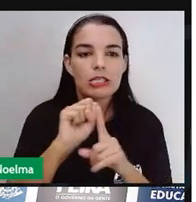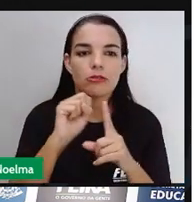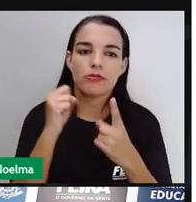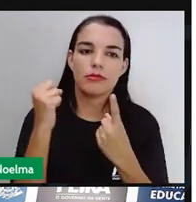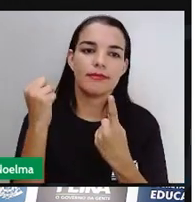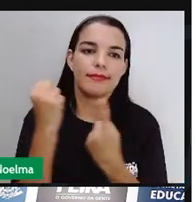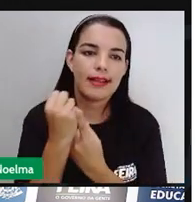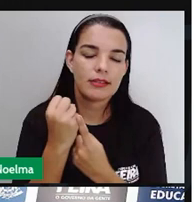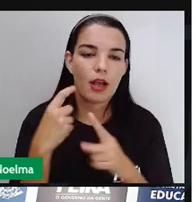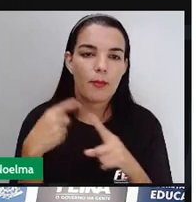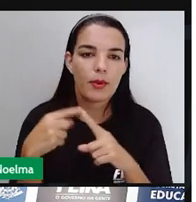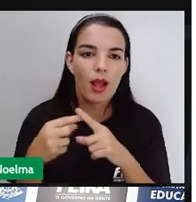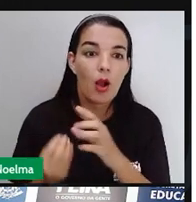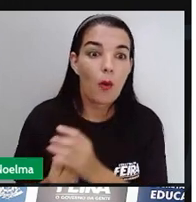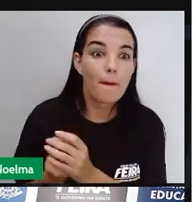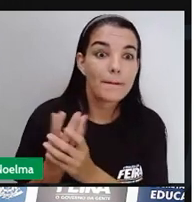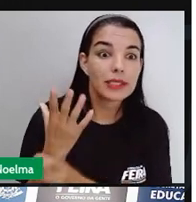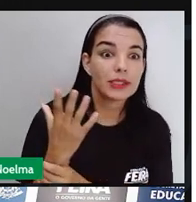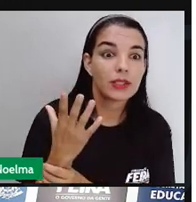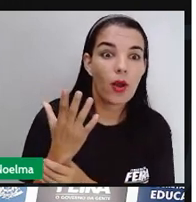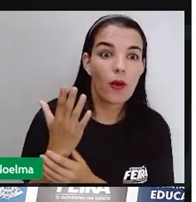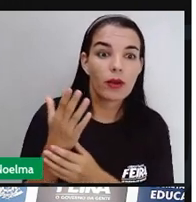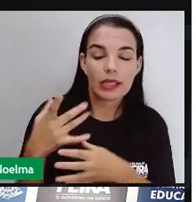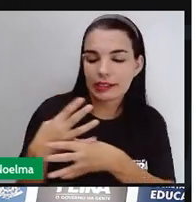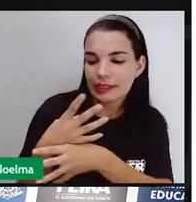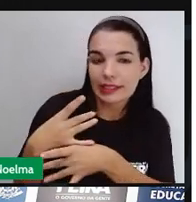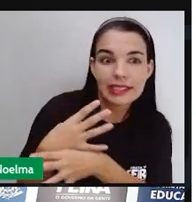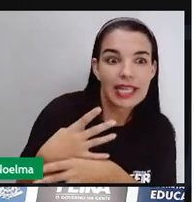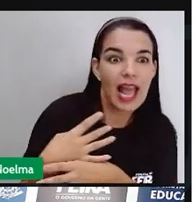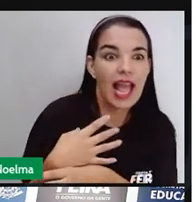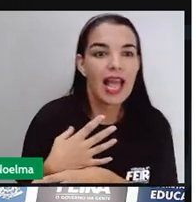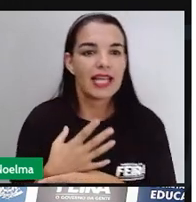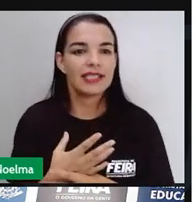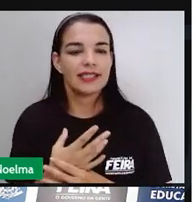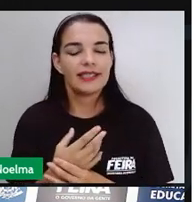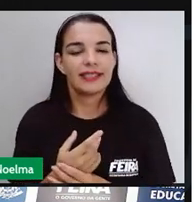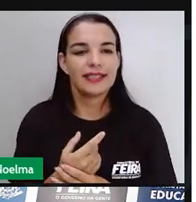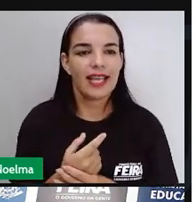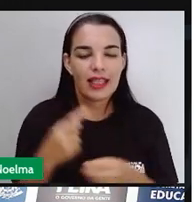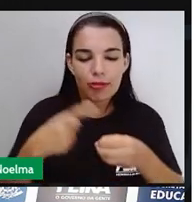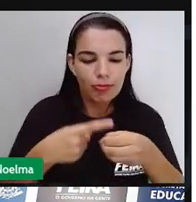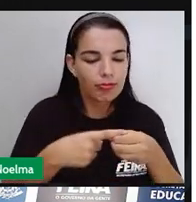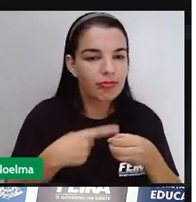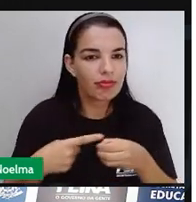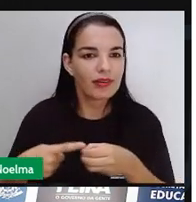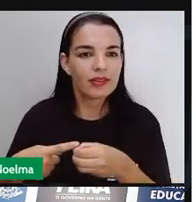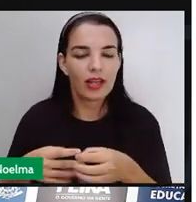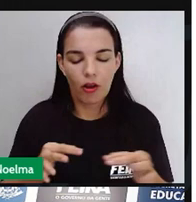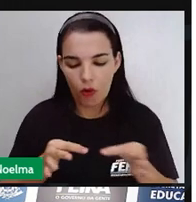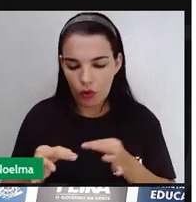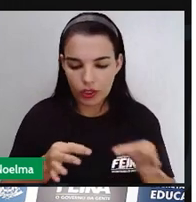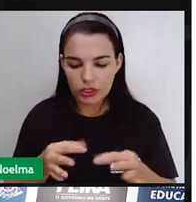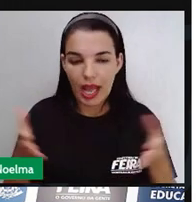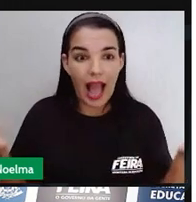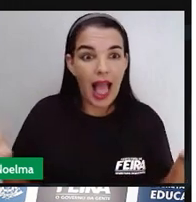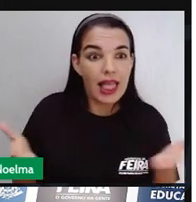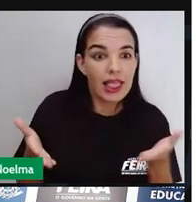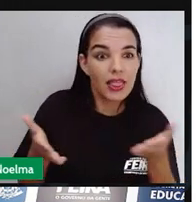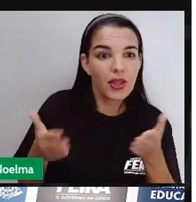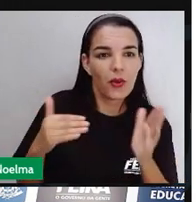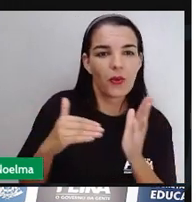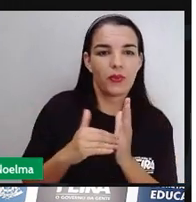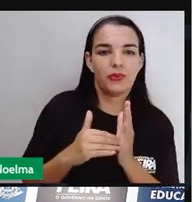Começaram a surgir aí as vilas, as cidades, né, até a gente ter toda essa organização que a gente tem hoje,